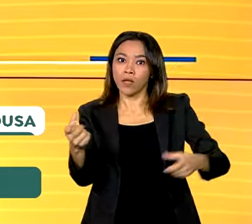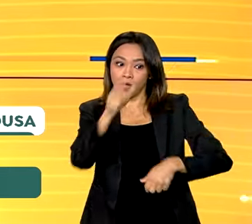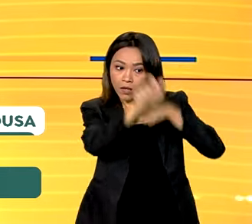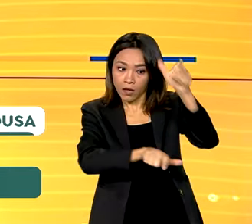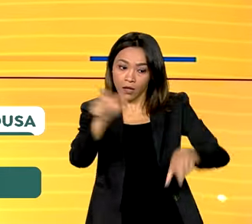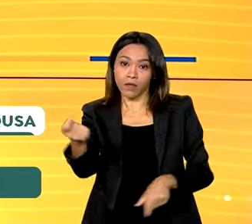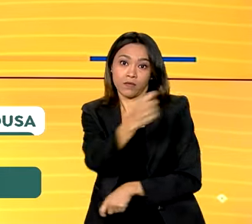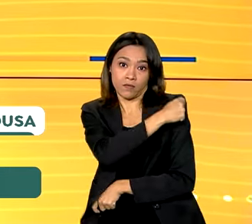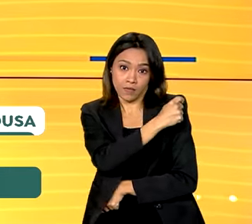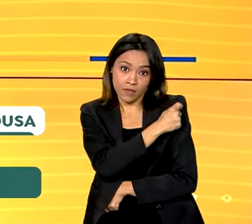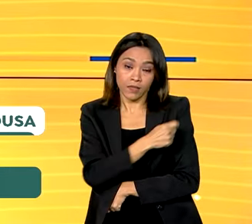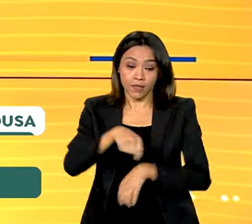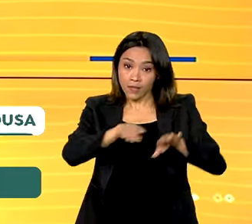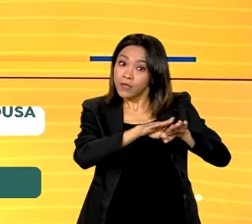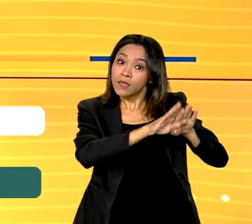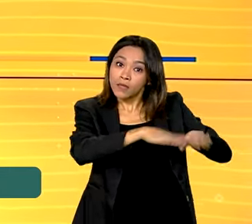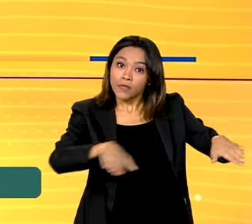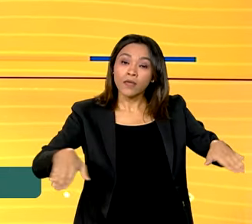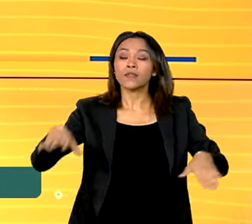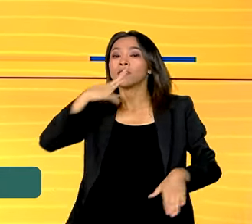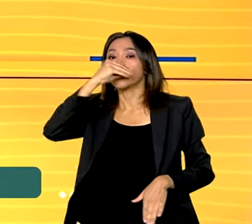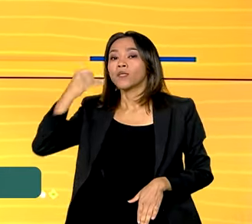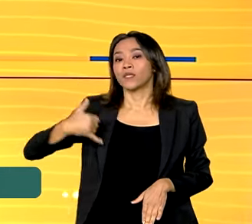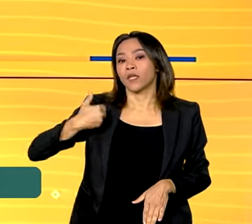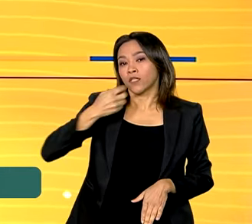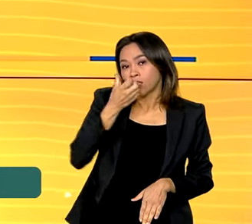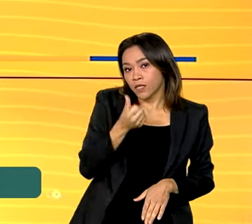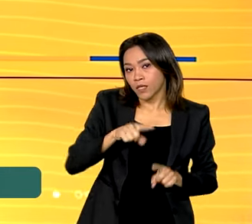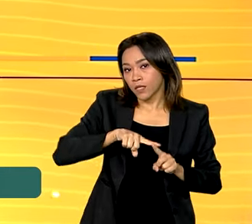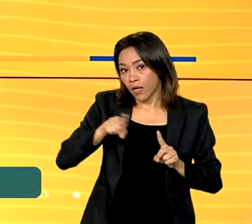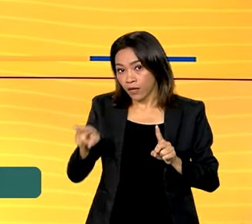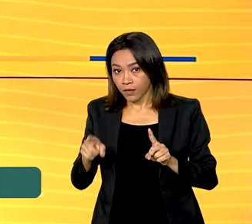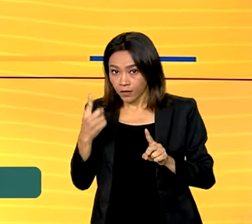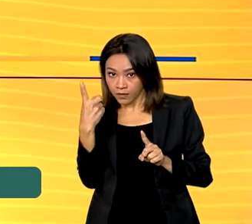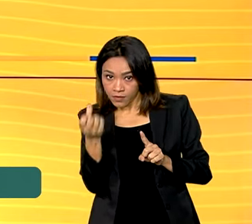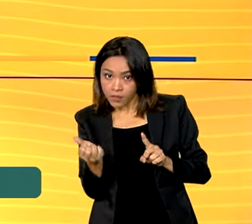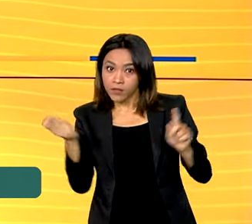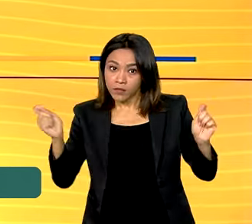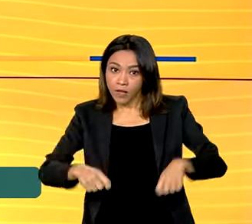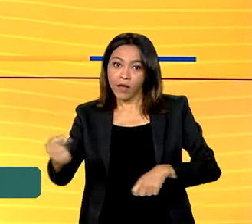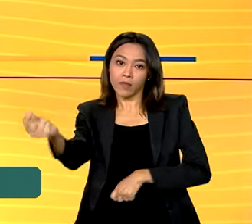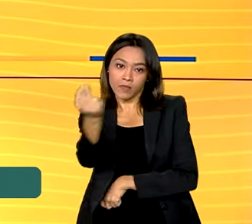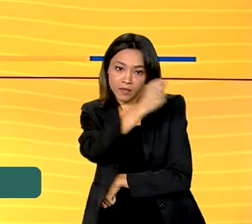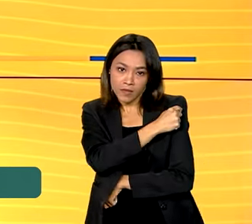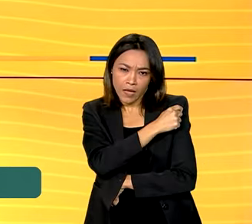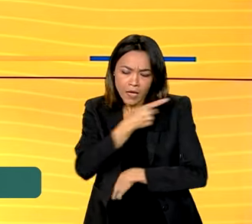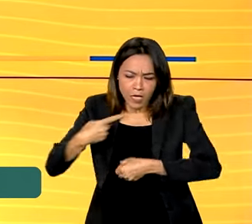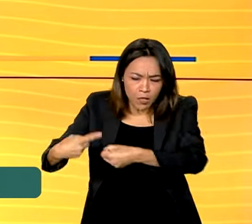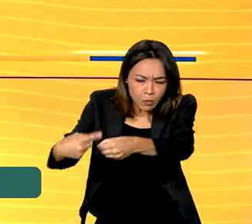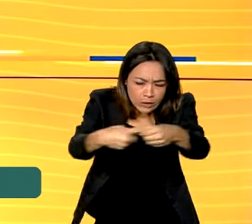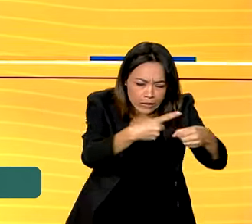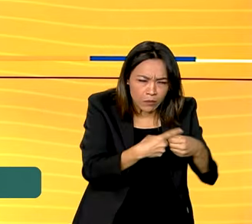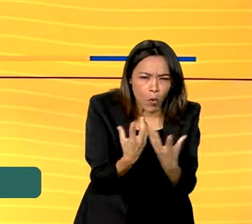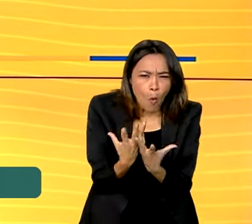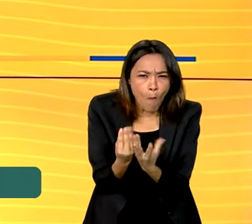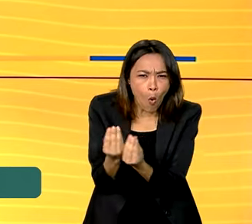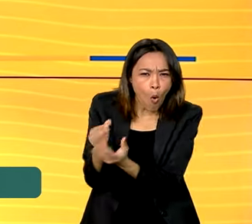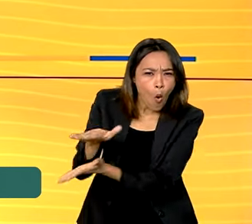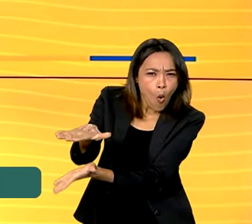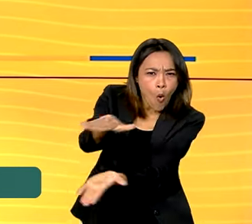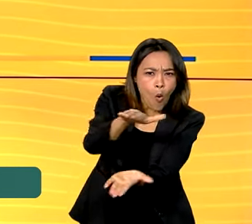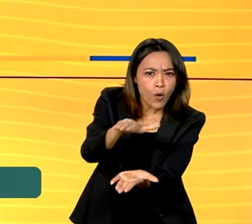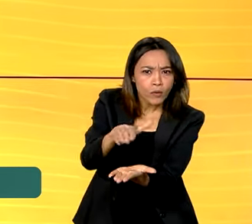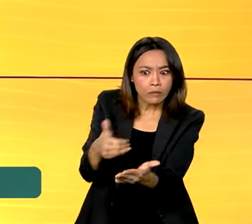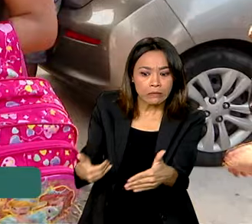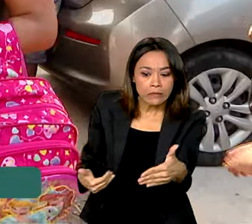Crianças e adolescentes de 6 a 16 anos poderão ser imunizadas em municípios que tiverem muitas doses próximas ao